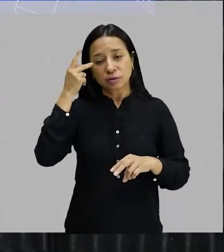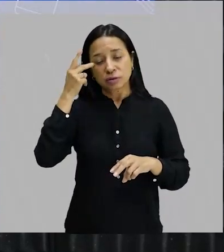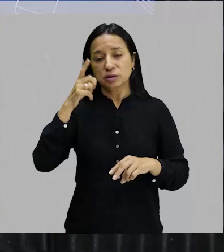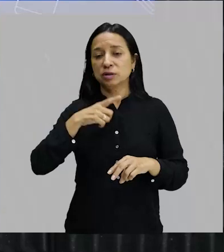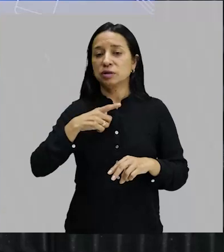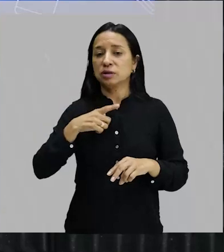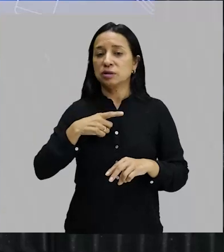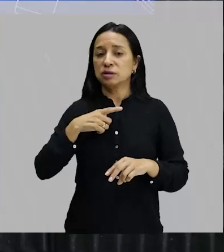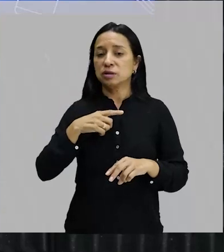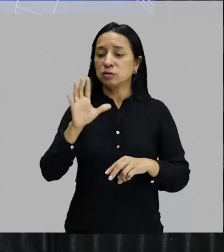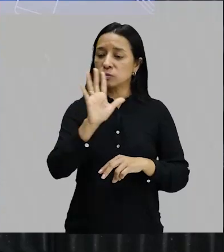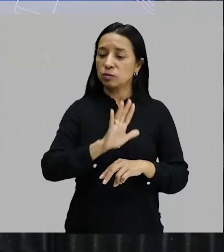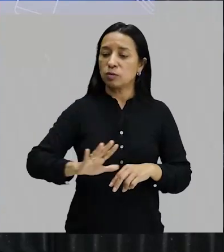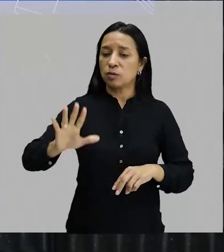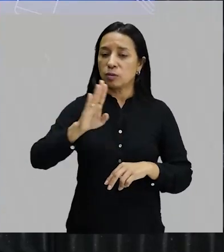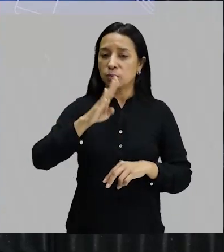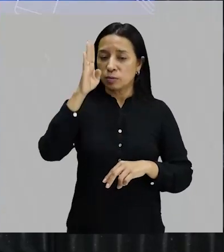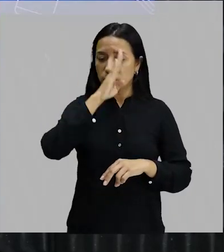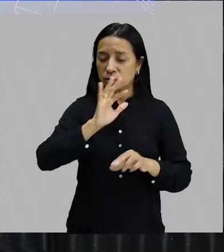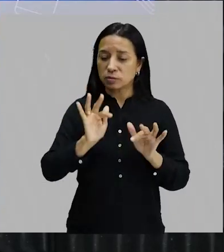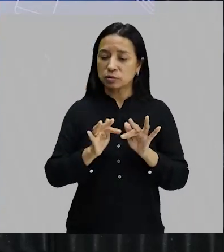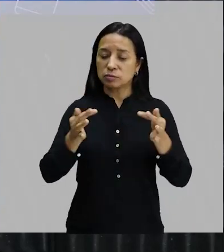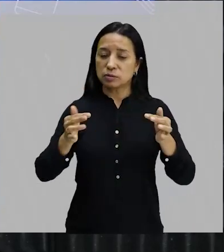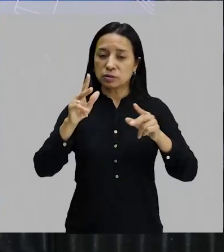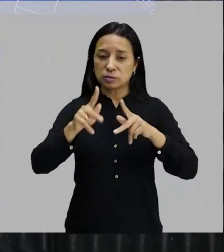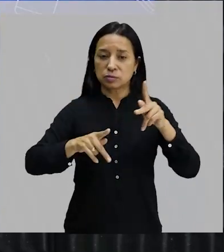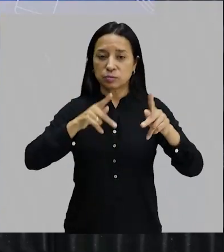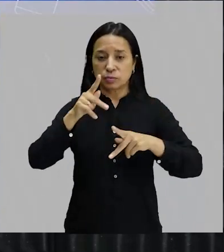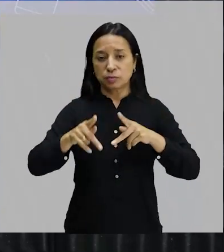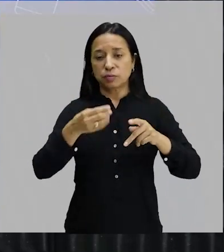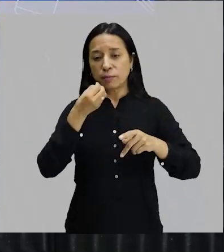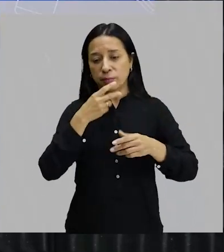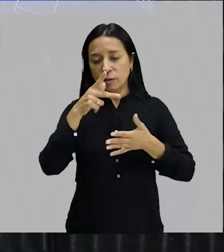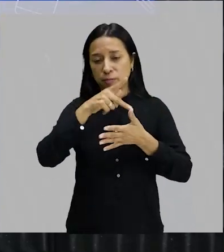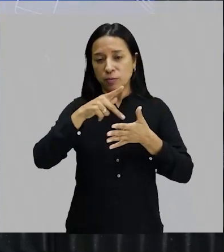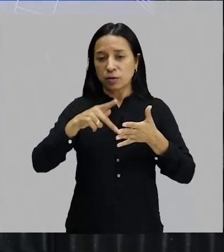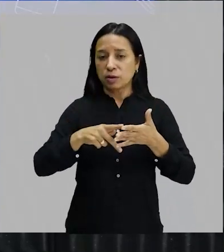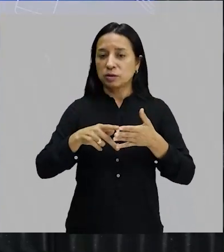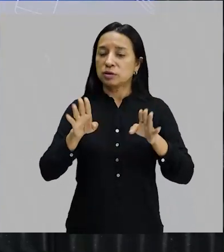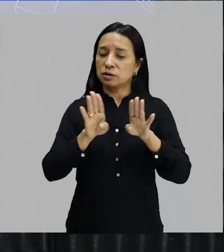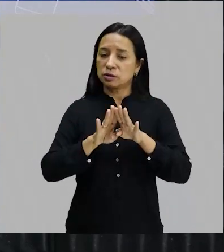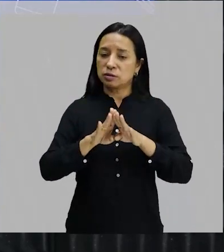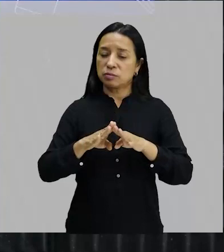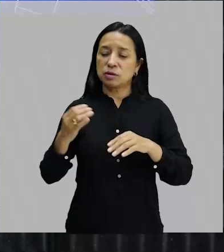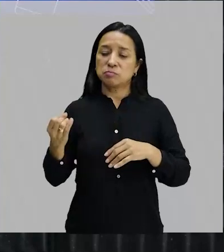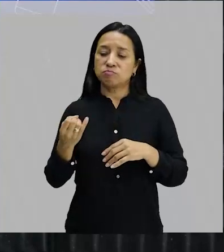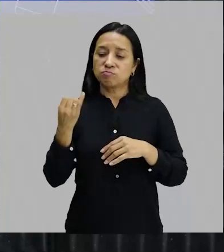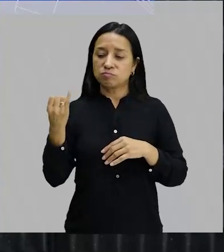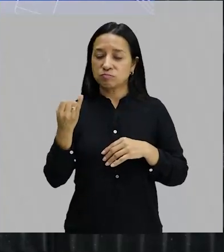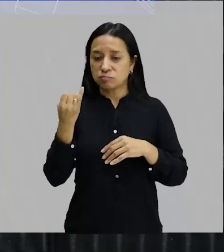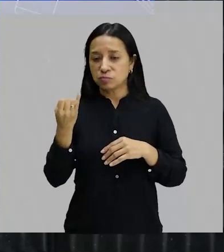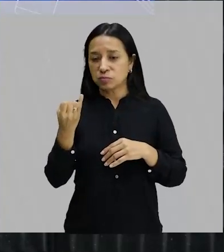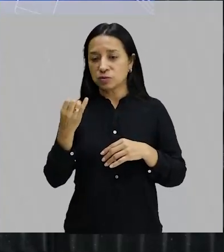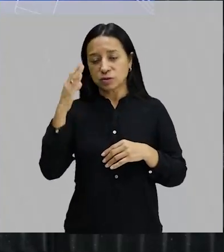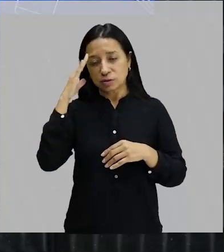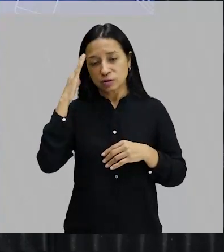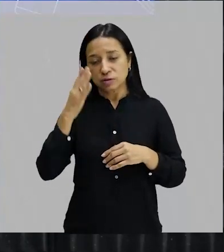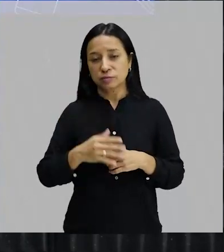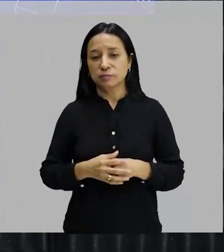Brasil de maneira geral e da simplicidade do povo. É bem poética e, ao mesmo tempo, interessante se entender. A fase antropofágica.